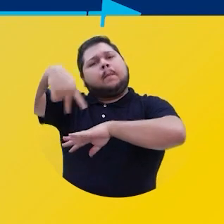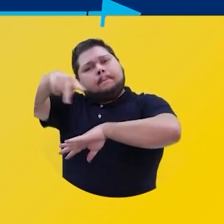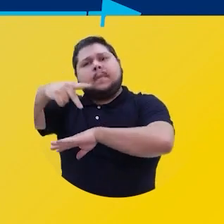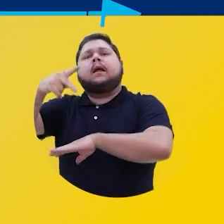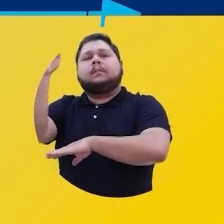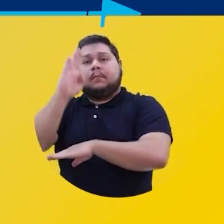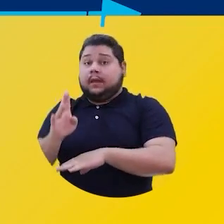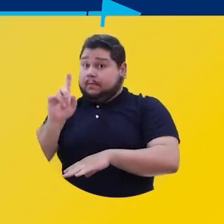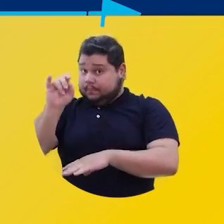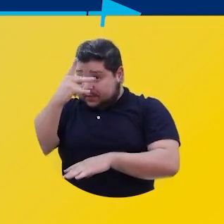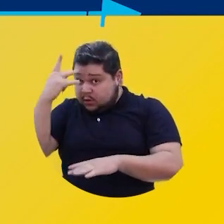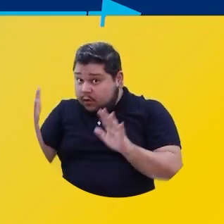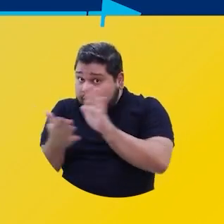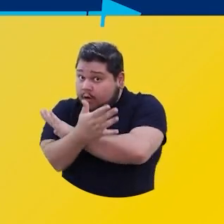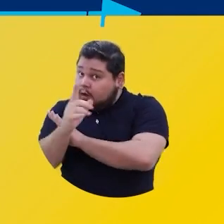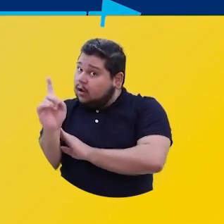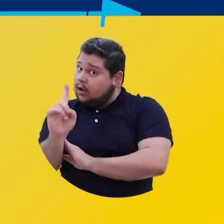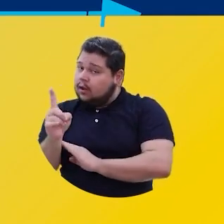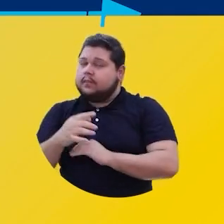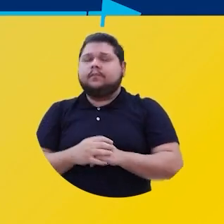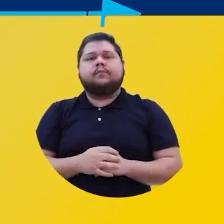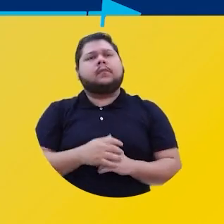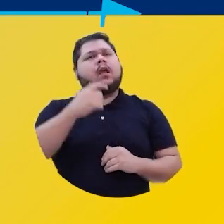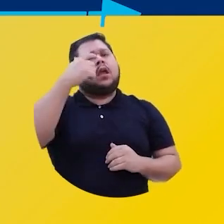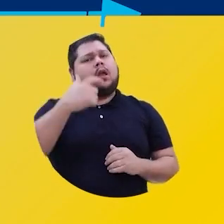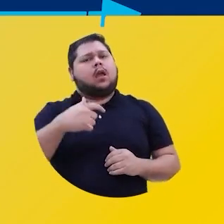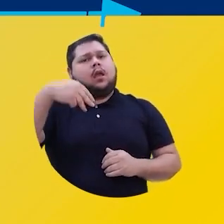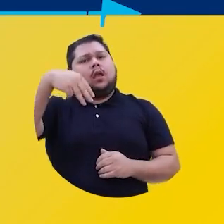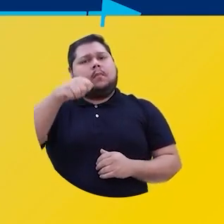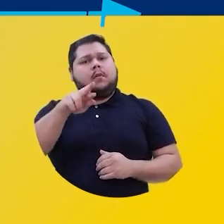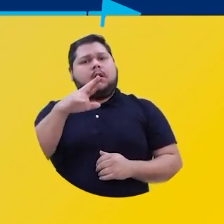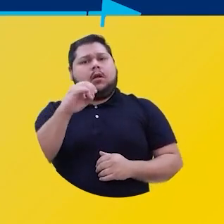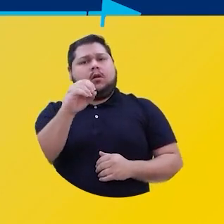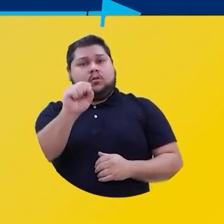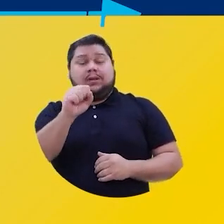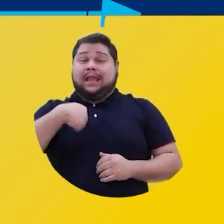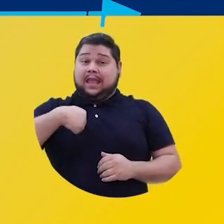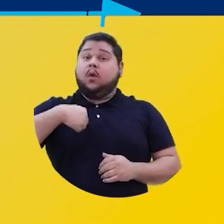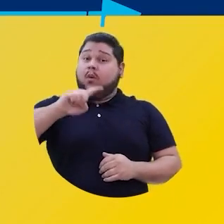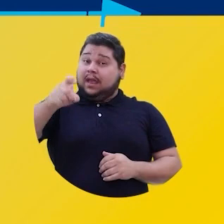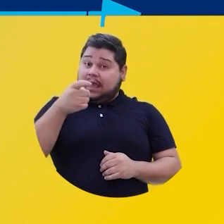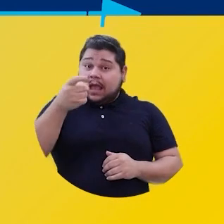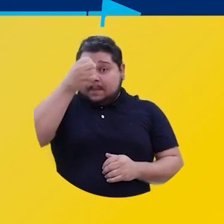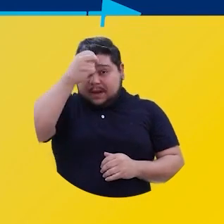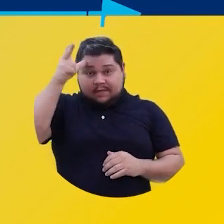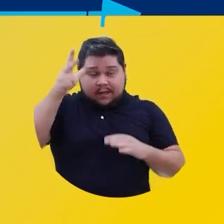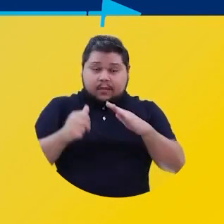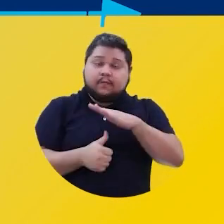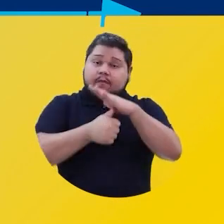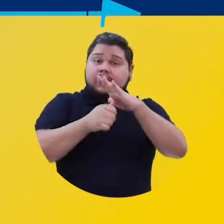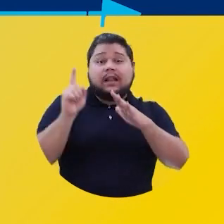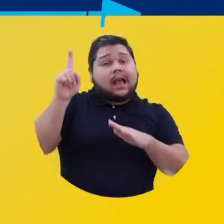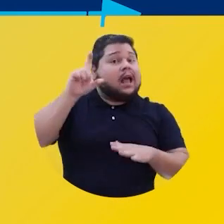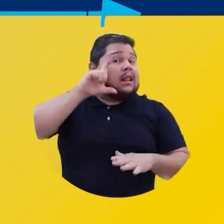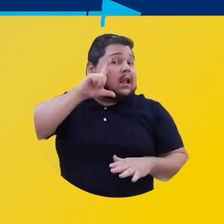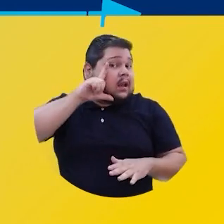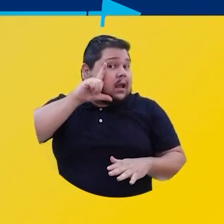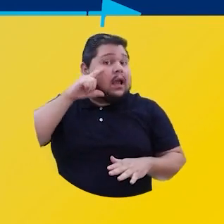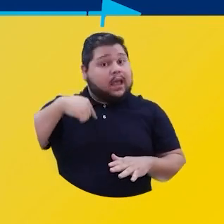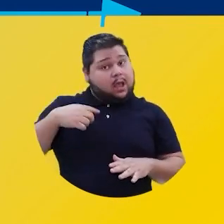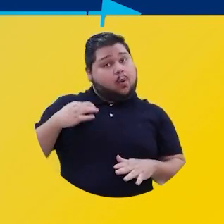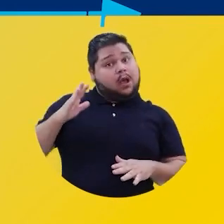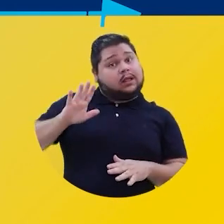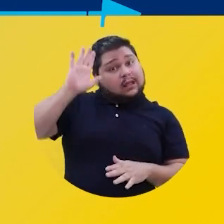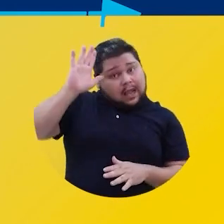liberdade. Verá que o filho teu não foge à luta. Sou Marcos Scolari, vice-prefeito de Tangará da Serra, candidato do PL